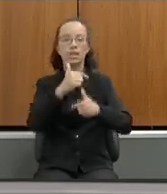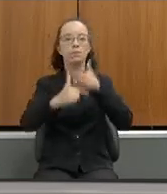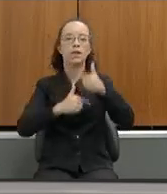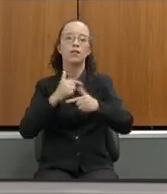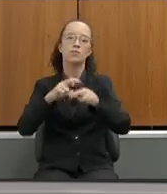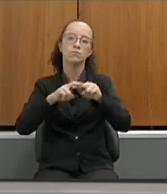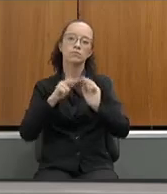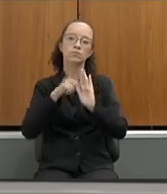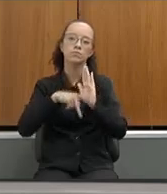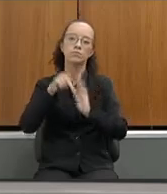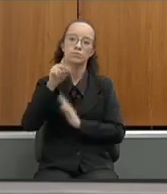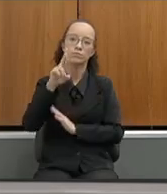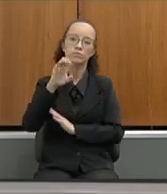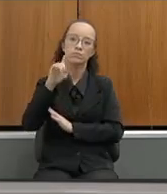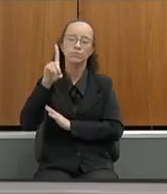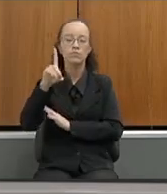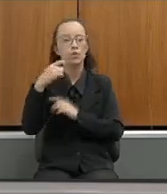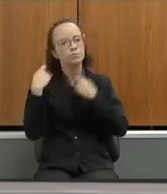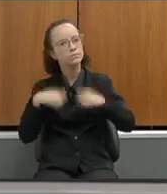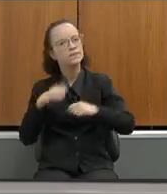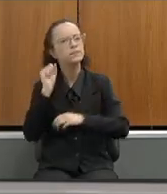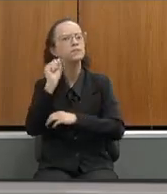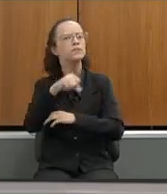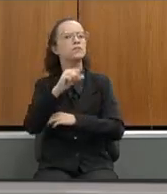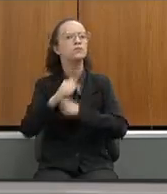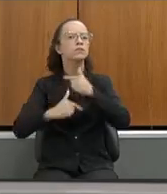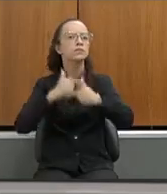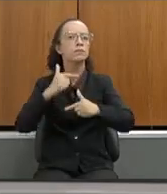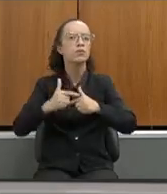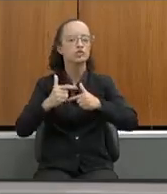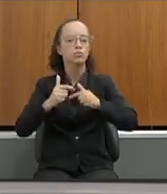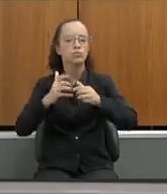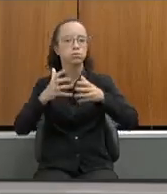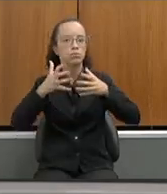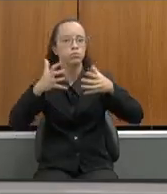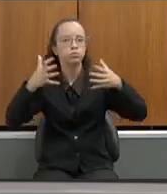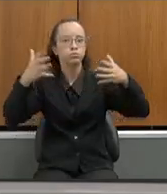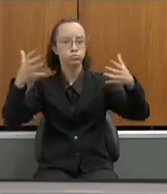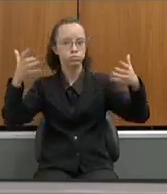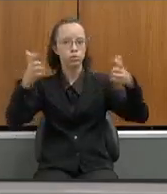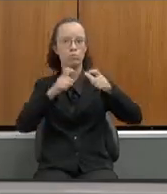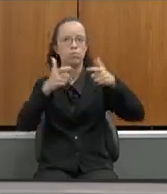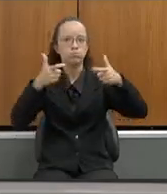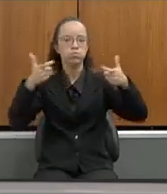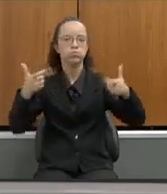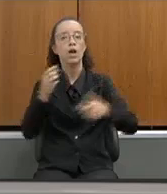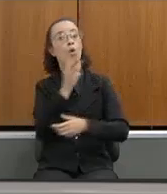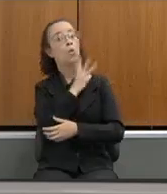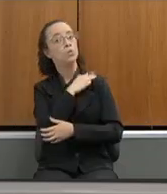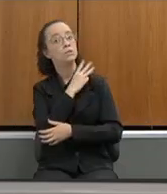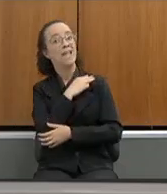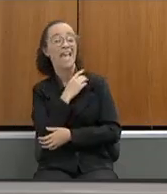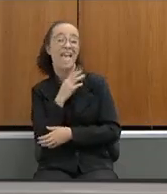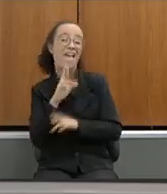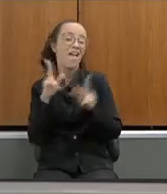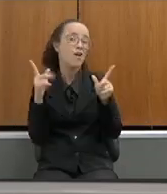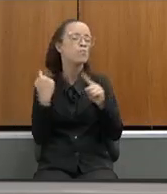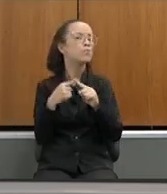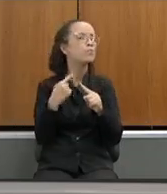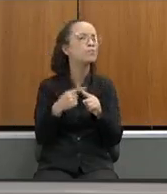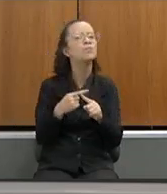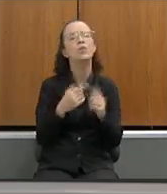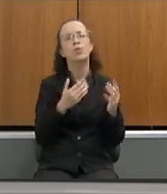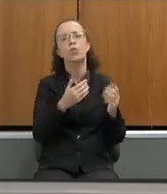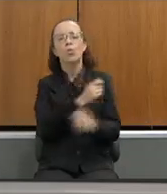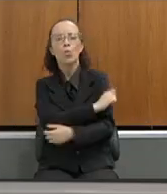fundamental esse trabalho e precisamos sim fazer o trabalho de expansão. O ensino médio é um trabalho diferenciado porque o estudante